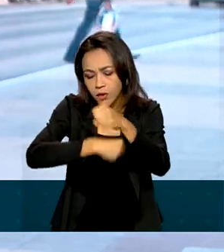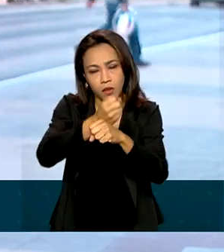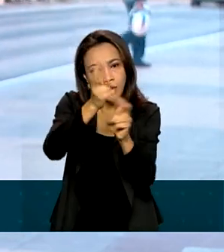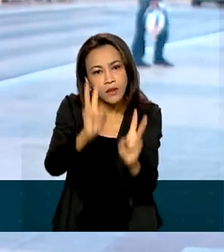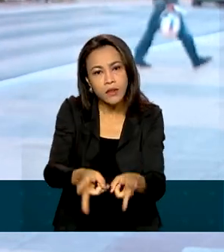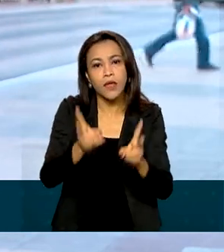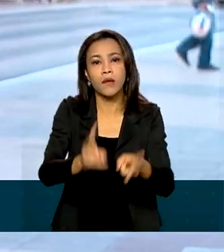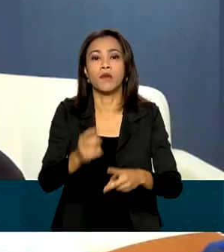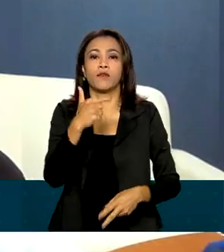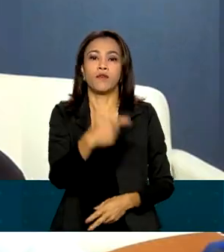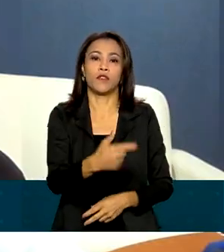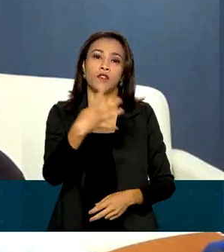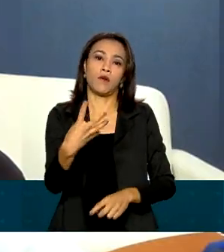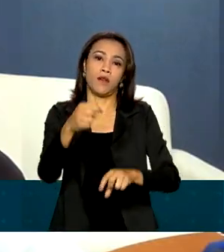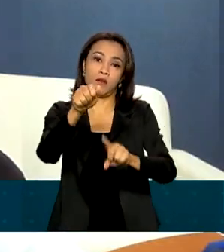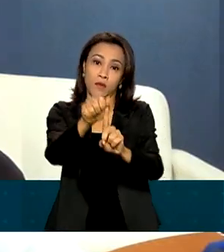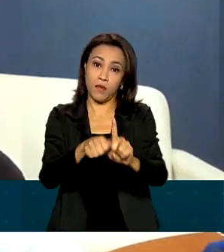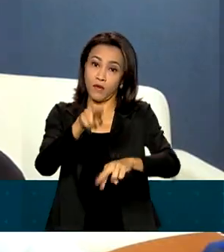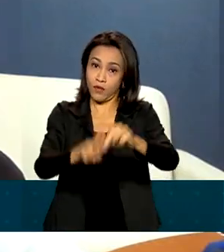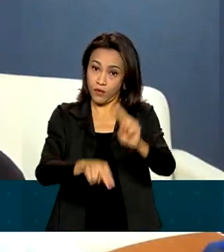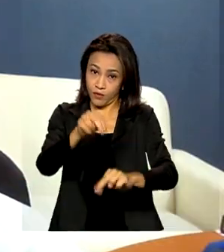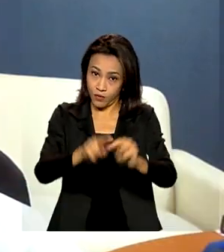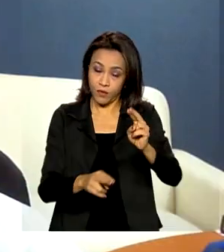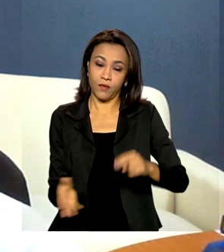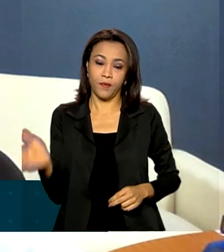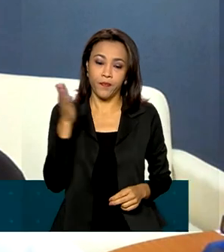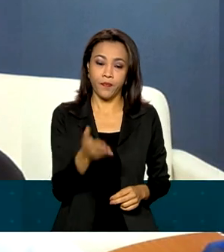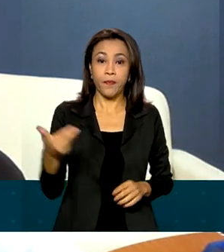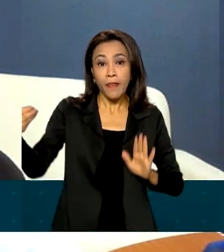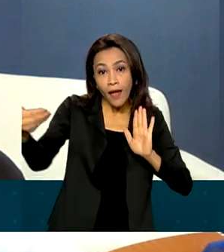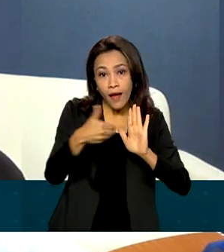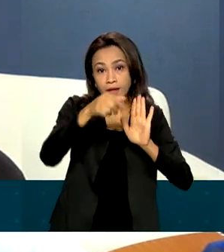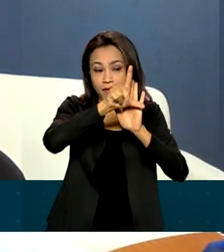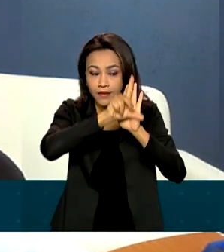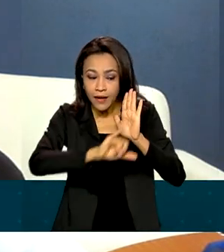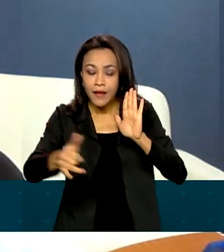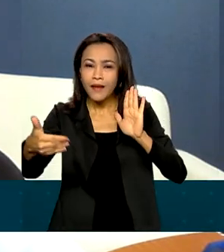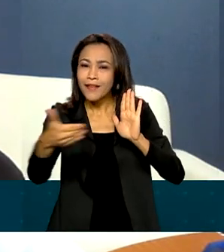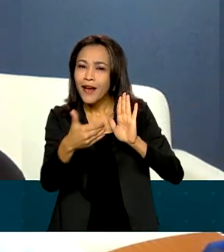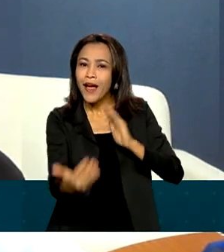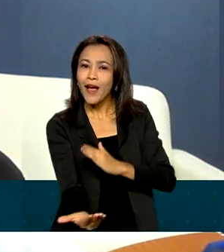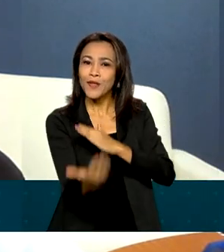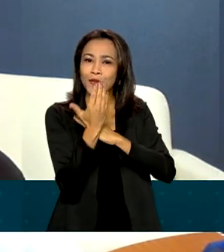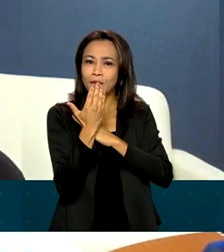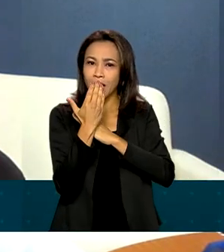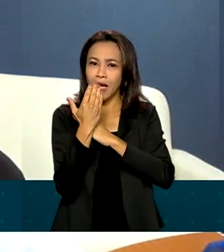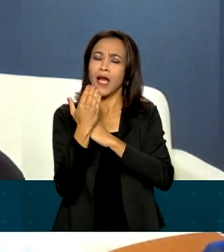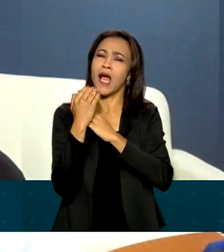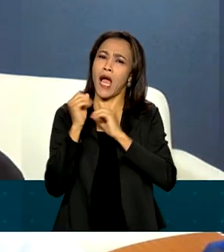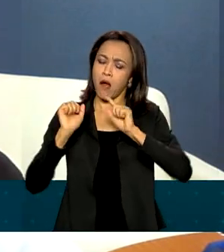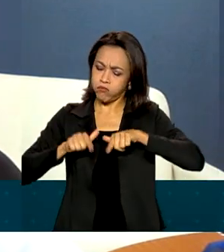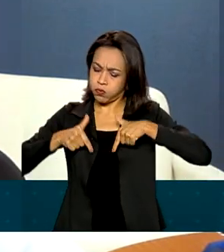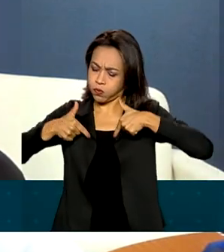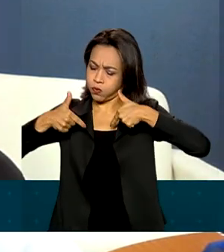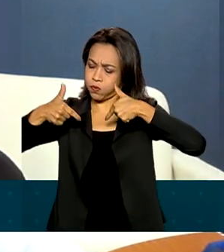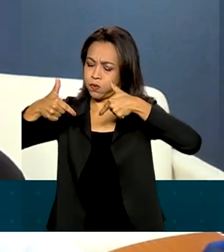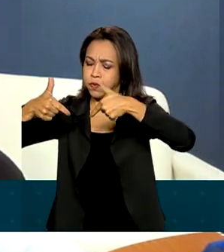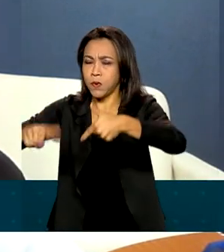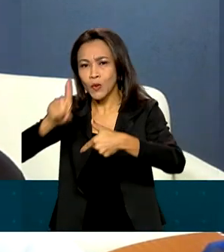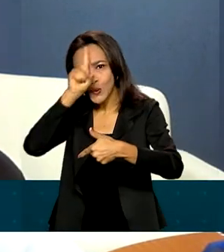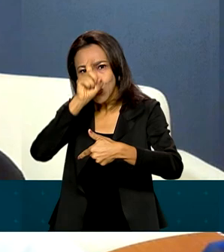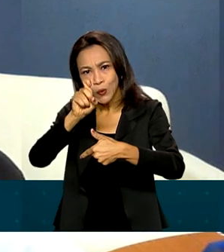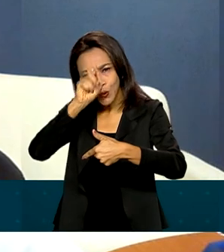24 de junho. Essa lei, certamente, vai poder fortalecer ainda mais o SUS e todas as políticas